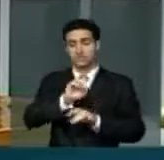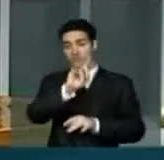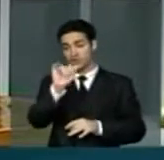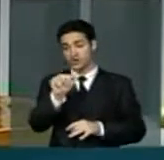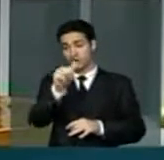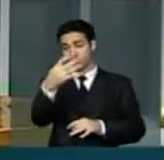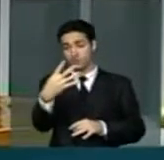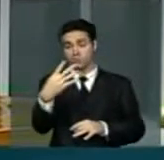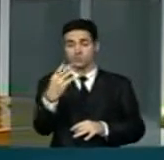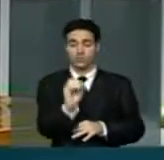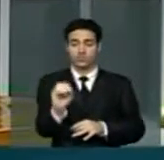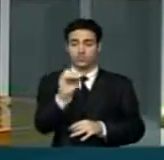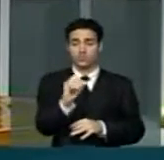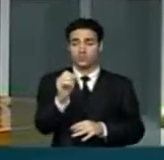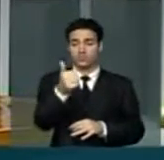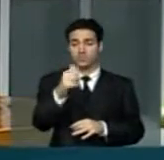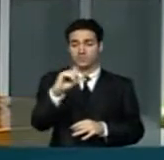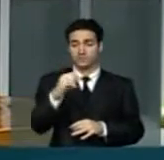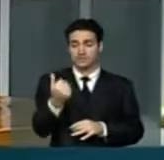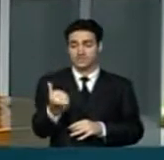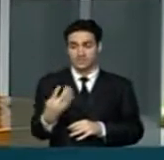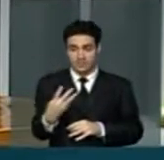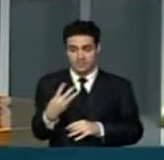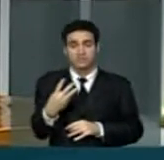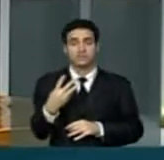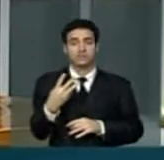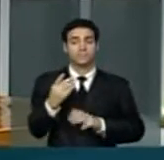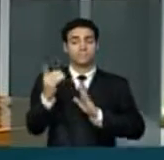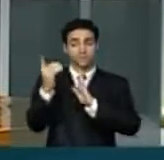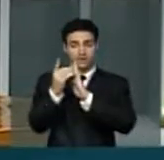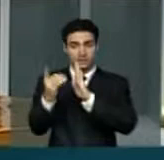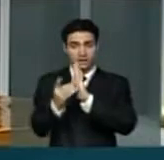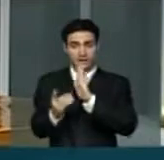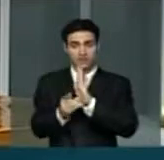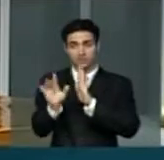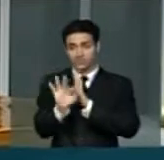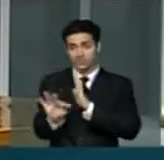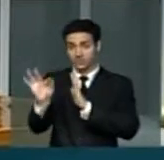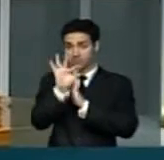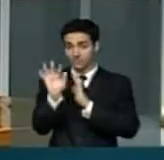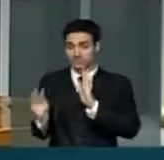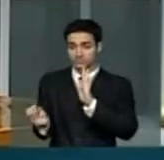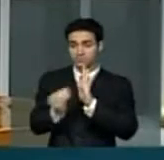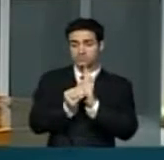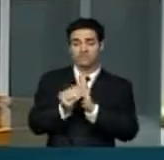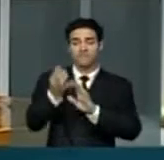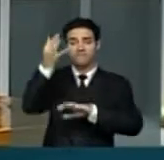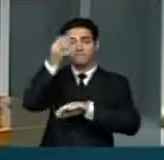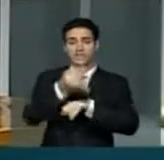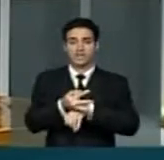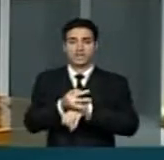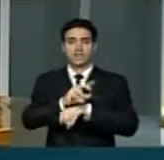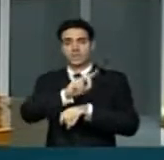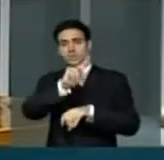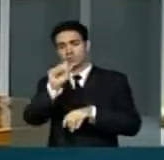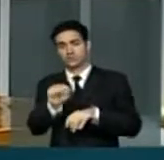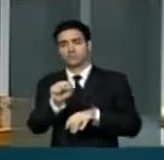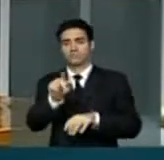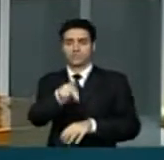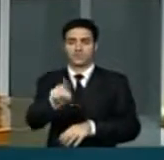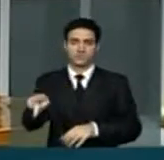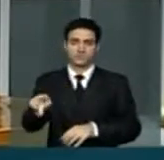de outubro de 1963, um decreto federal definiu o feriado que enaltece a função